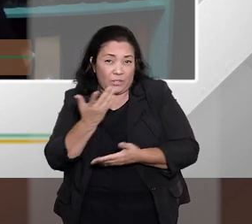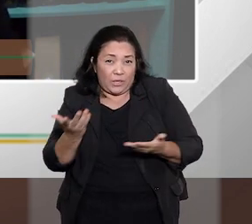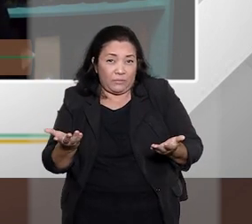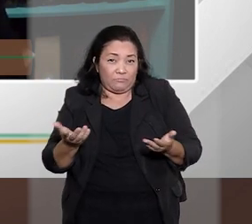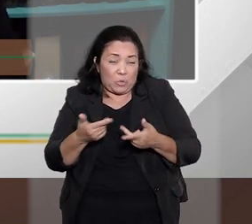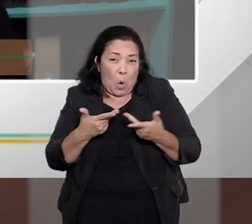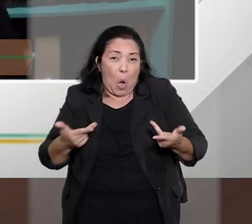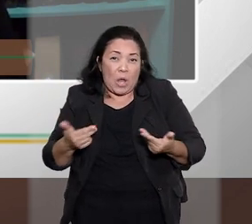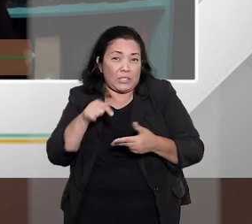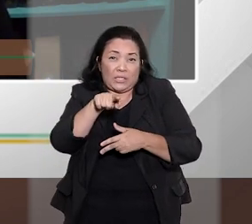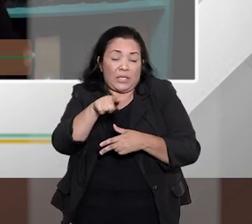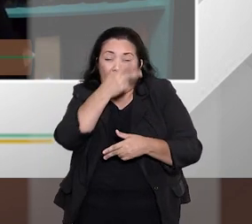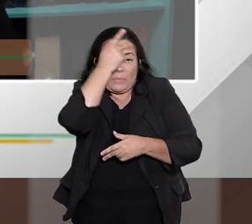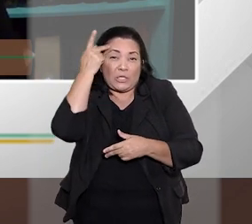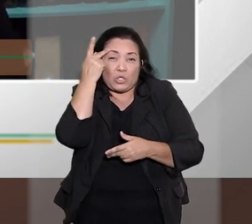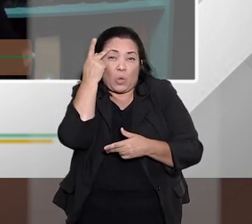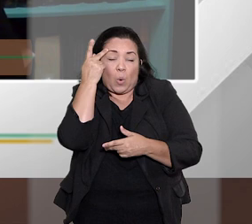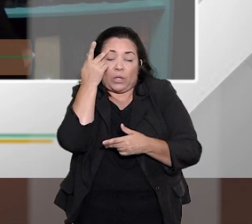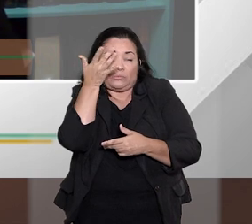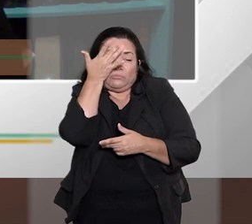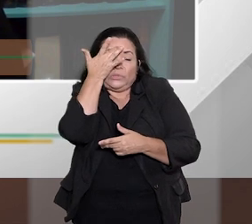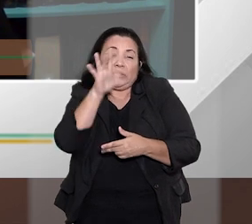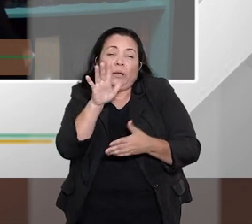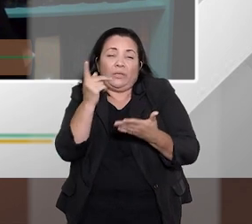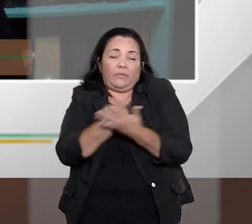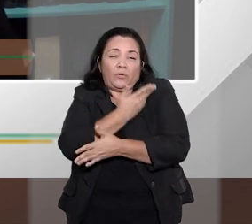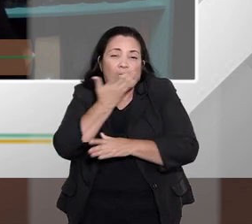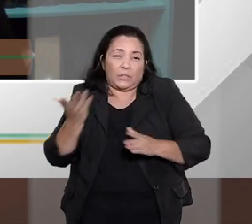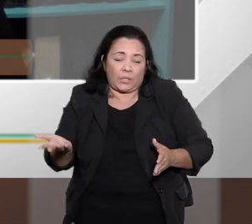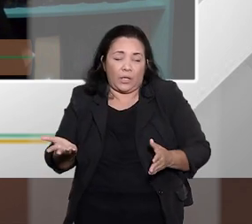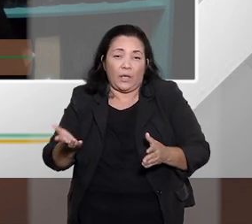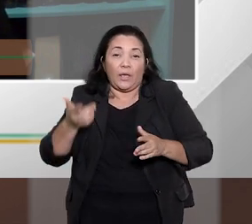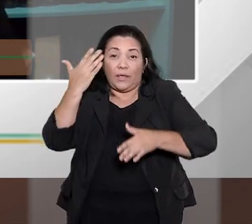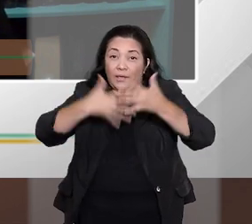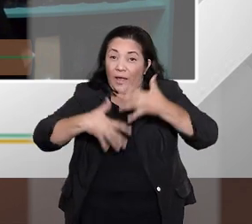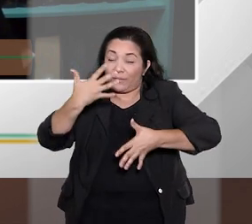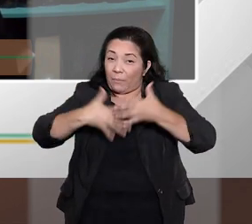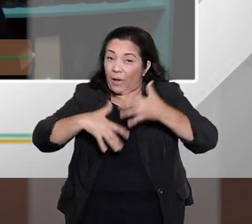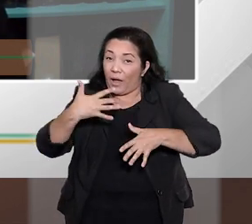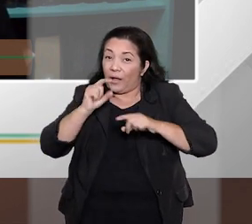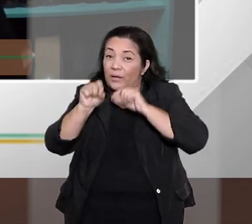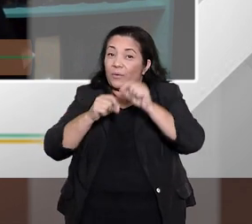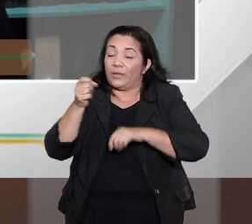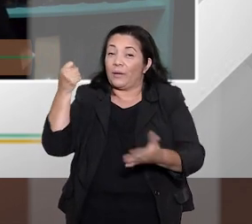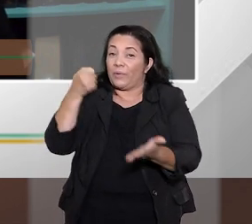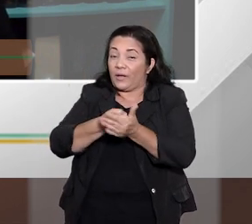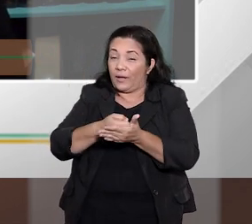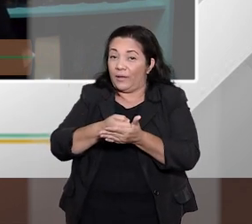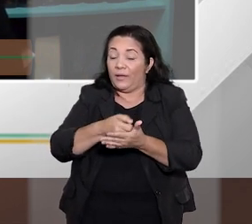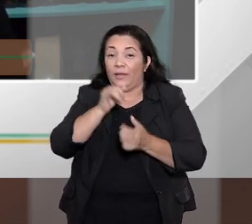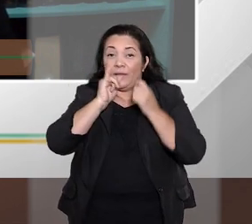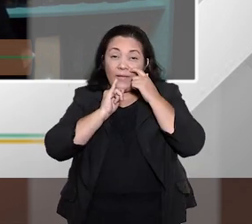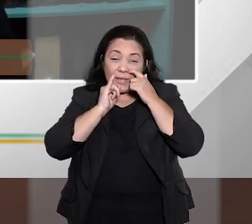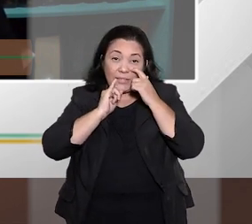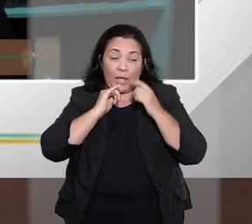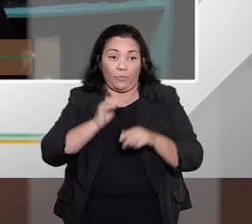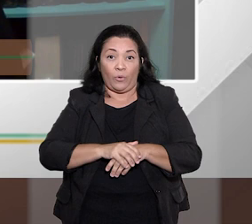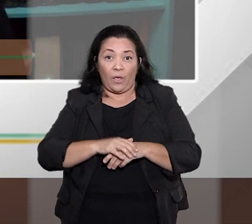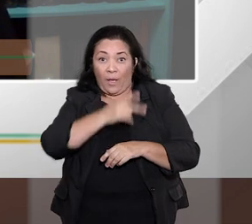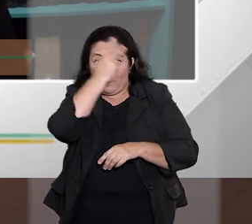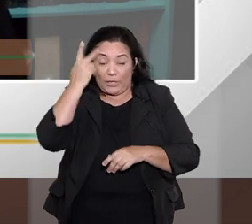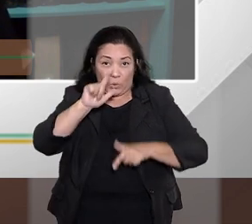imprevisíveis, que acabam afetando a capacidade de pagamento. Quais são os tipos mais comuns? Em primeiro lugar, o